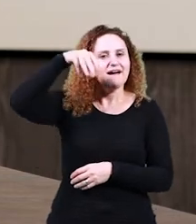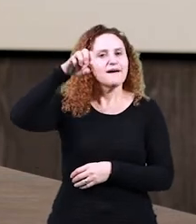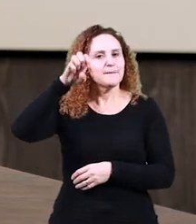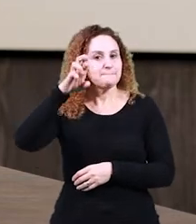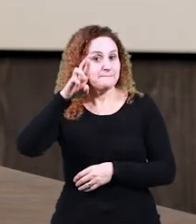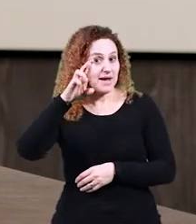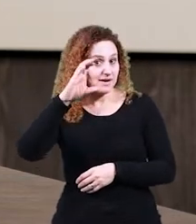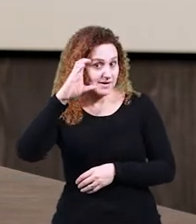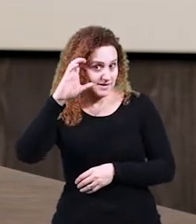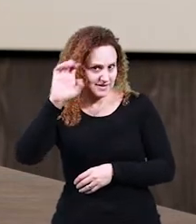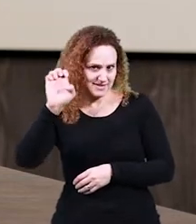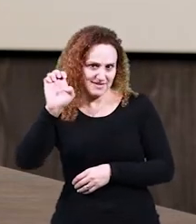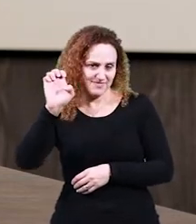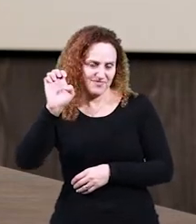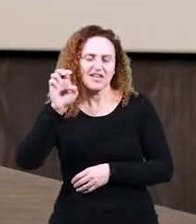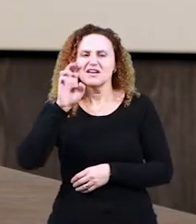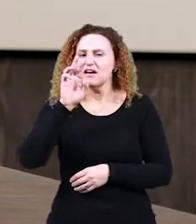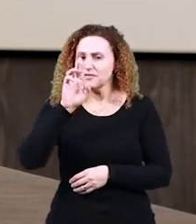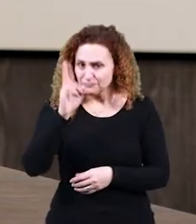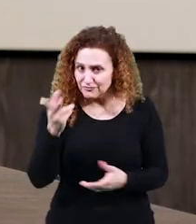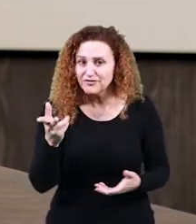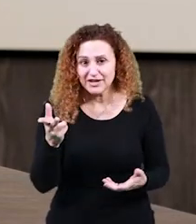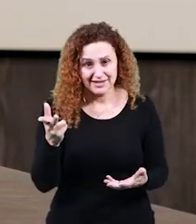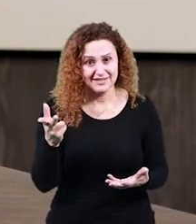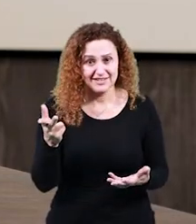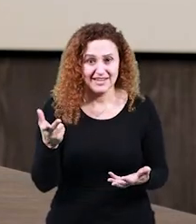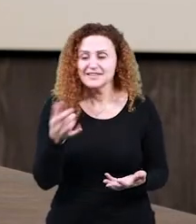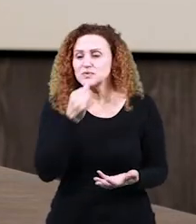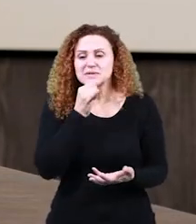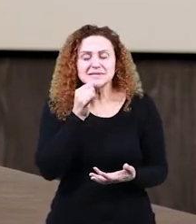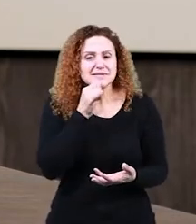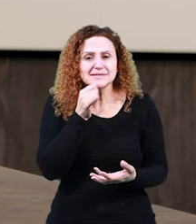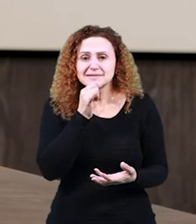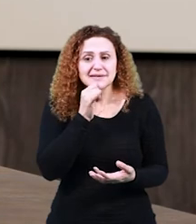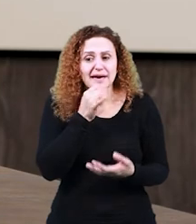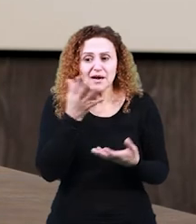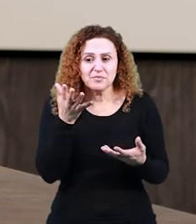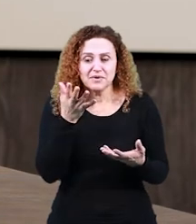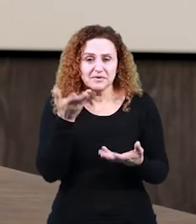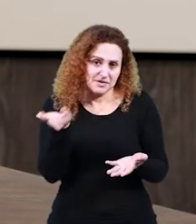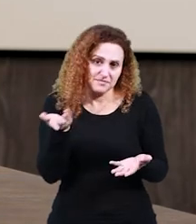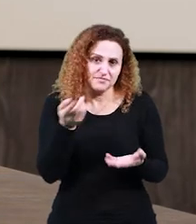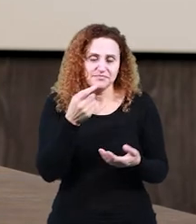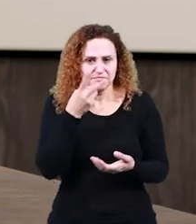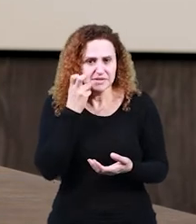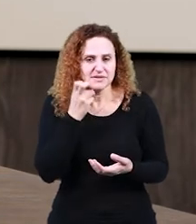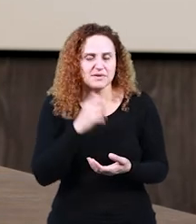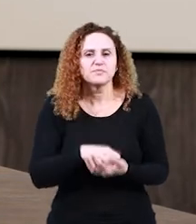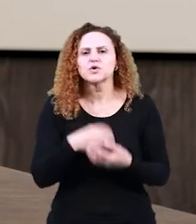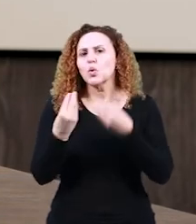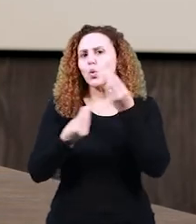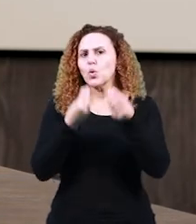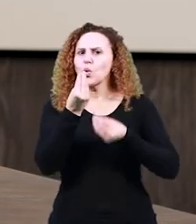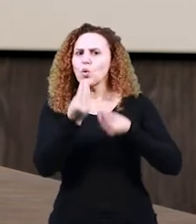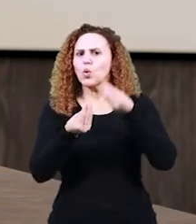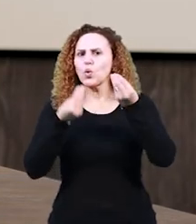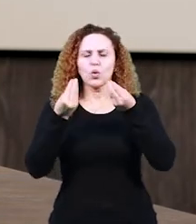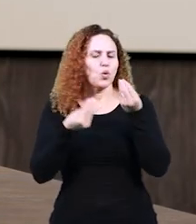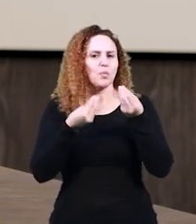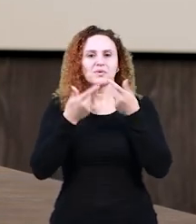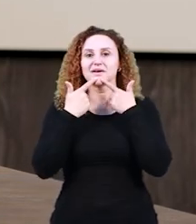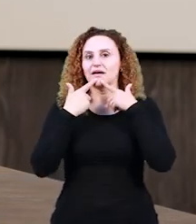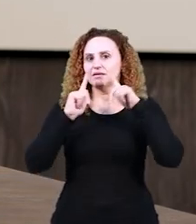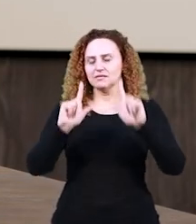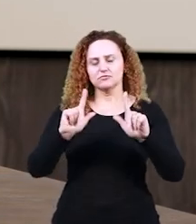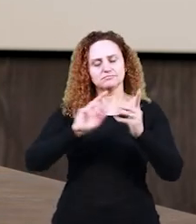esse é um exemplo bem básico, né? Bem elementar para mostrar como a língua varia. E